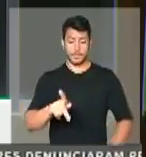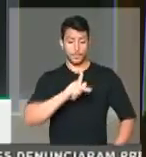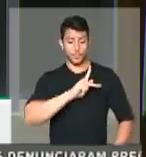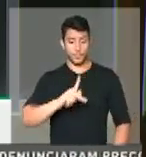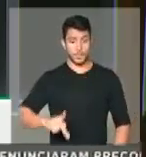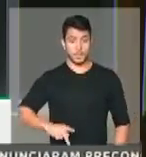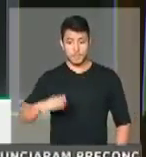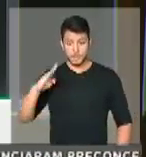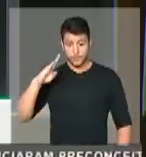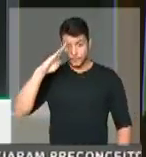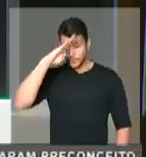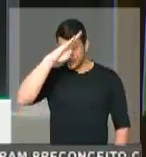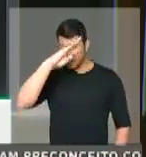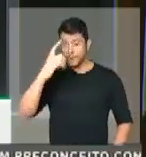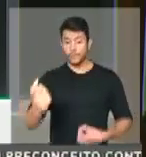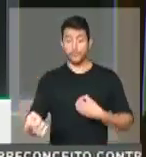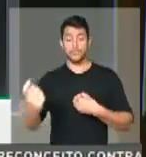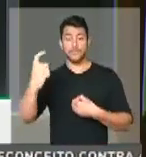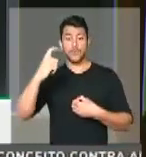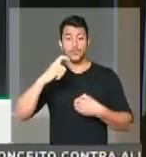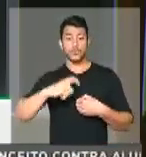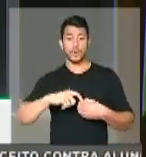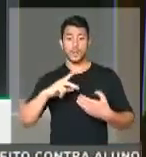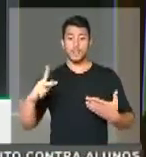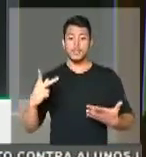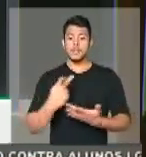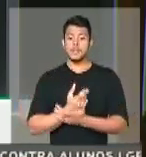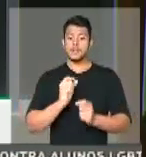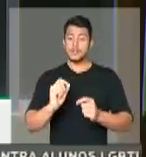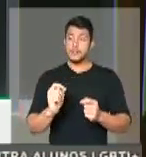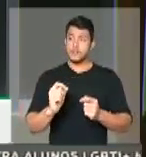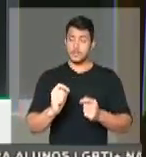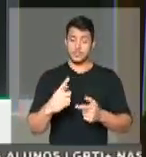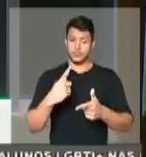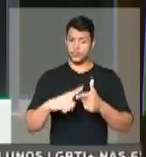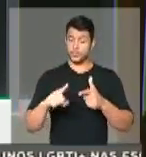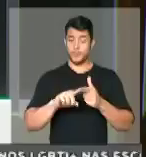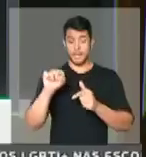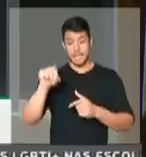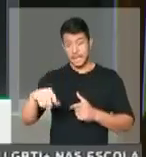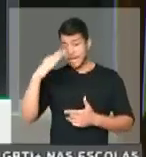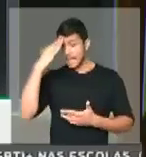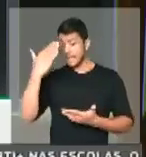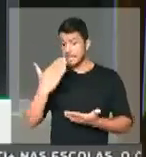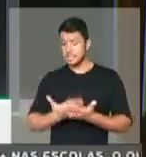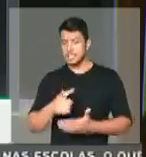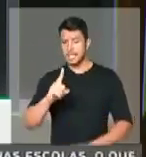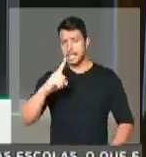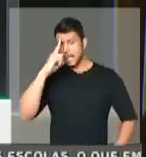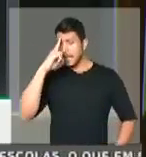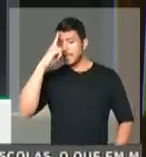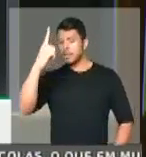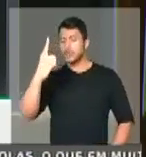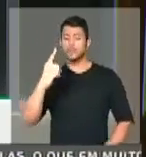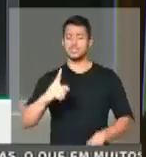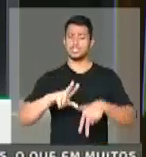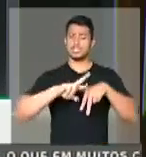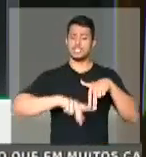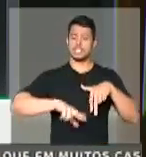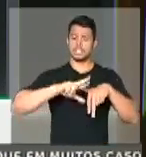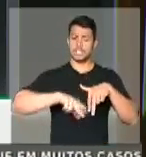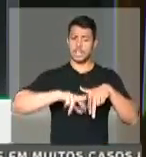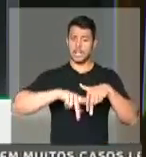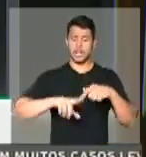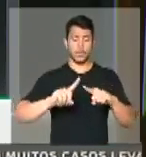Bolsonaro reiniciou uma cruzada sobre aquilo que ele acredita ser uma ideologia de gênero, mas que não passa de uma